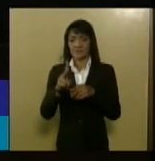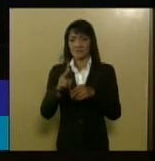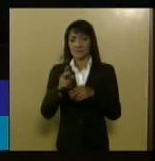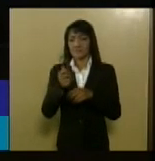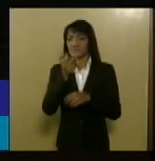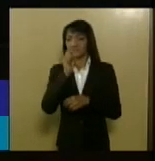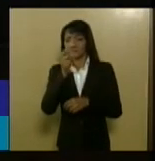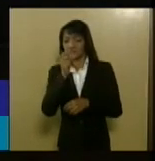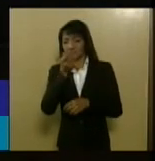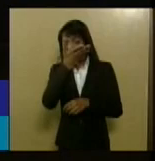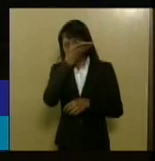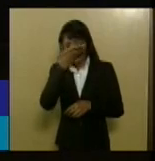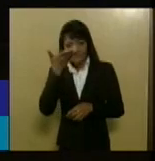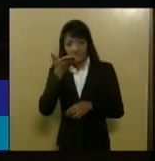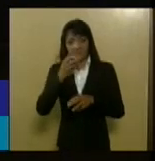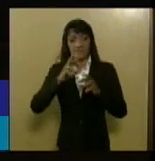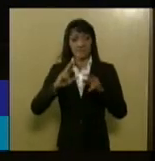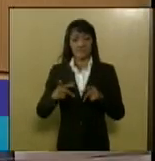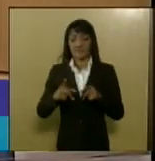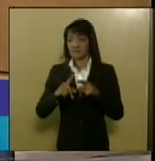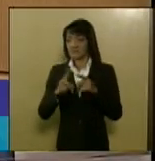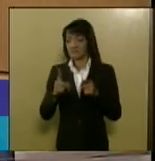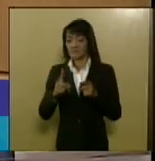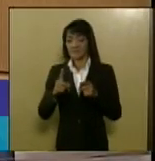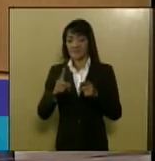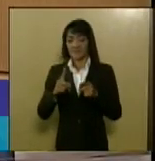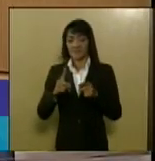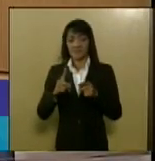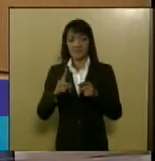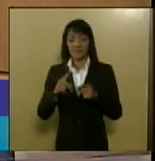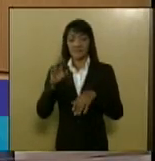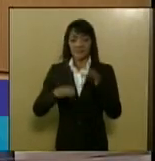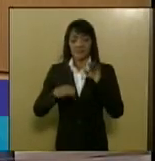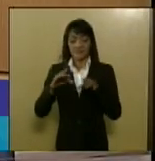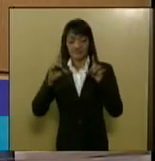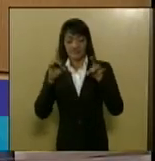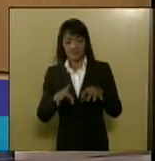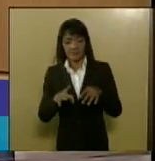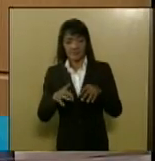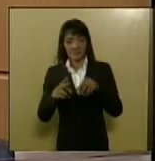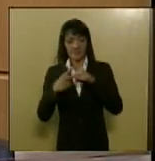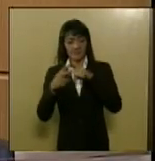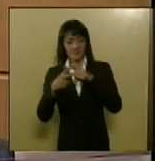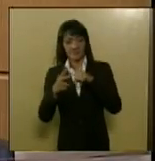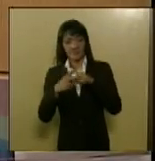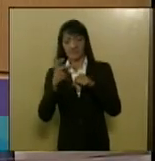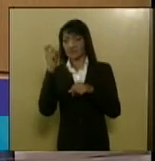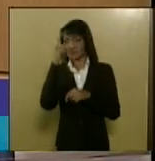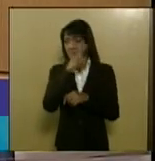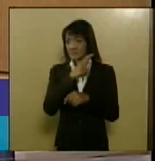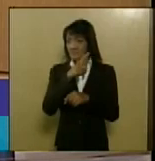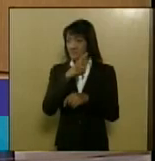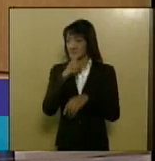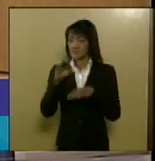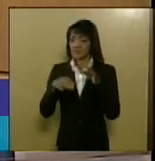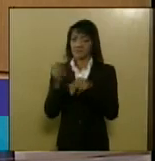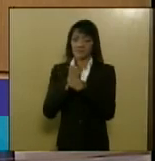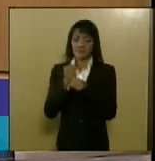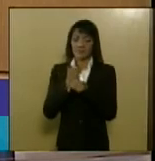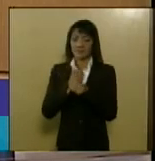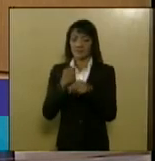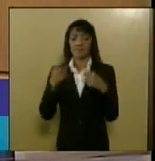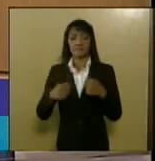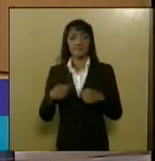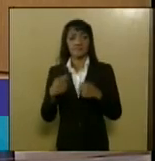a dificuldade em deixar de fumar é muito grande às vezes o indivíduo que fumou por anos requer precisa